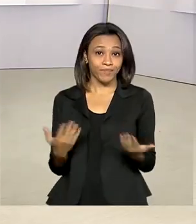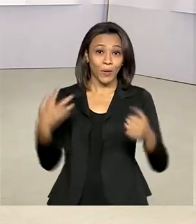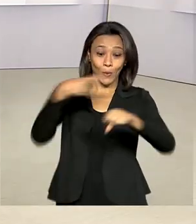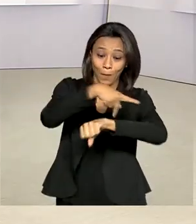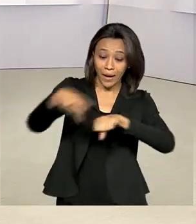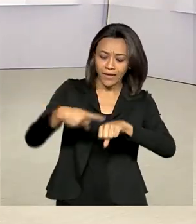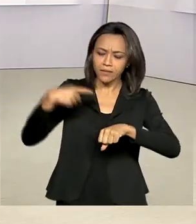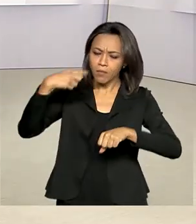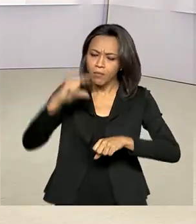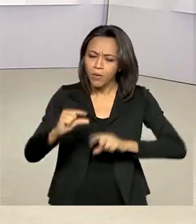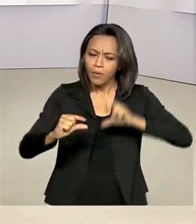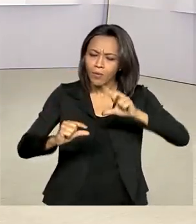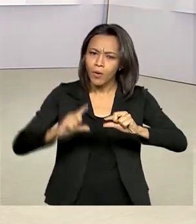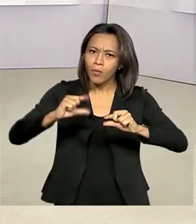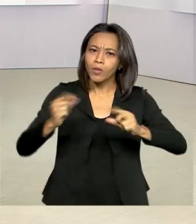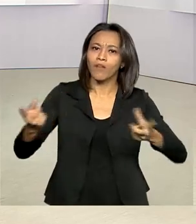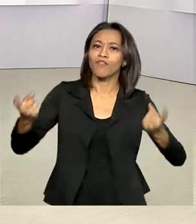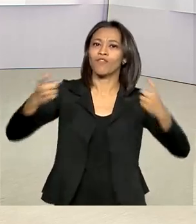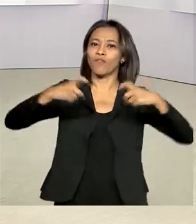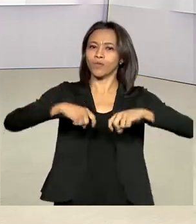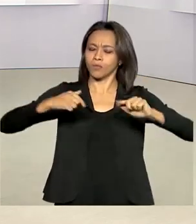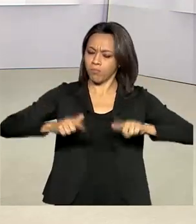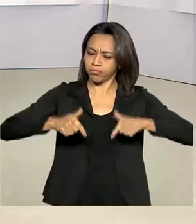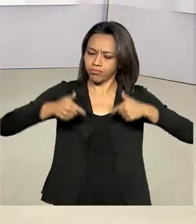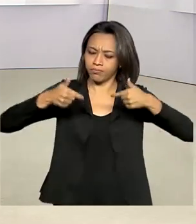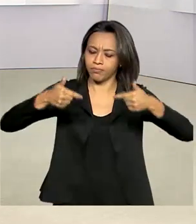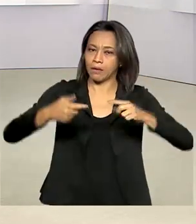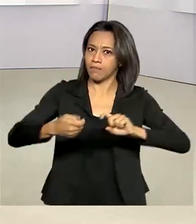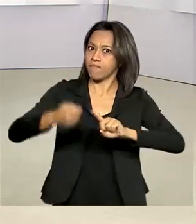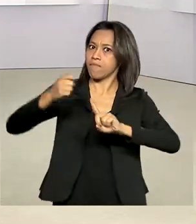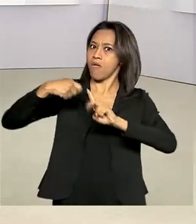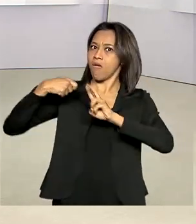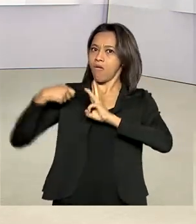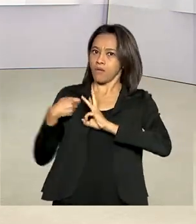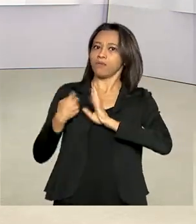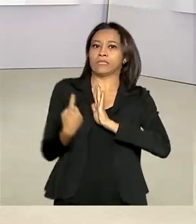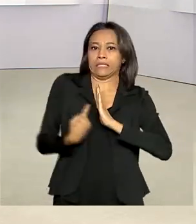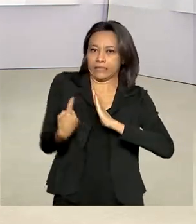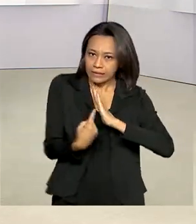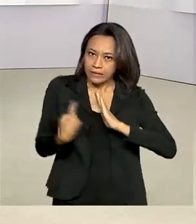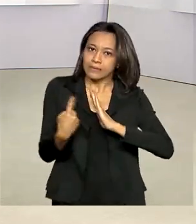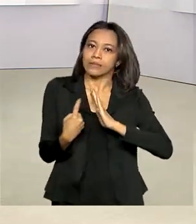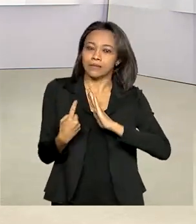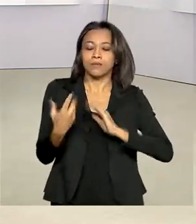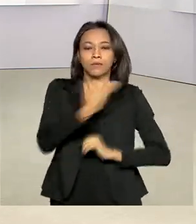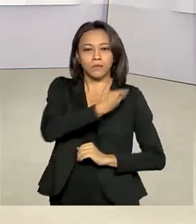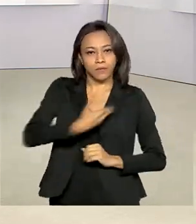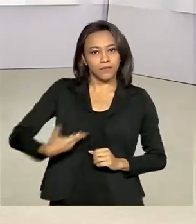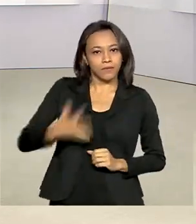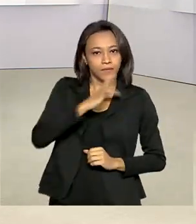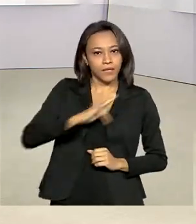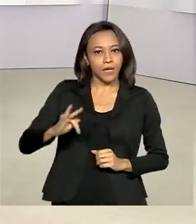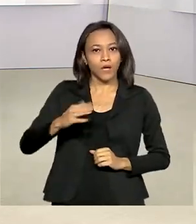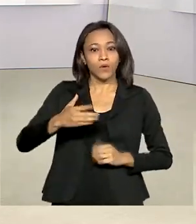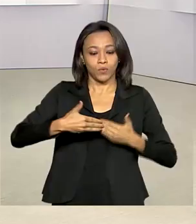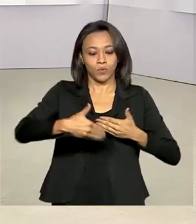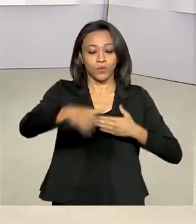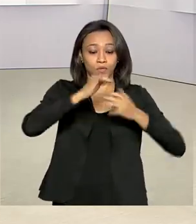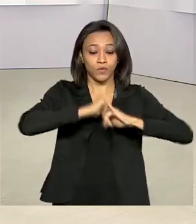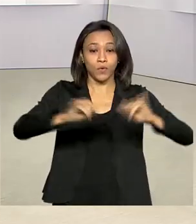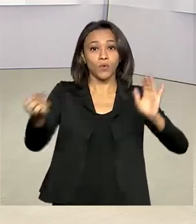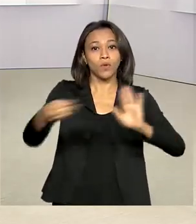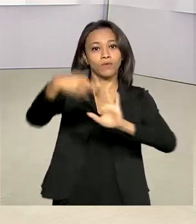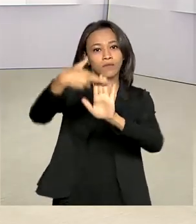gradualmente está retornando às atividades após meses de isolamento social. O governo federal divulgou novos protocolos de